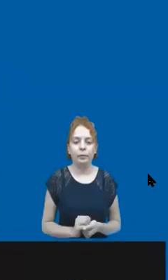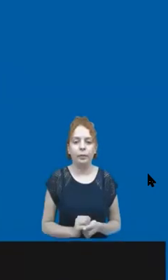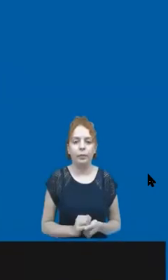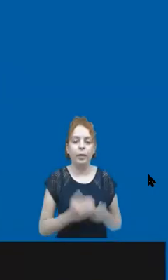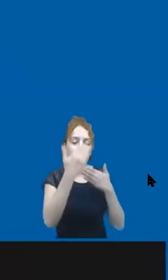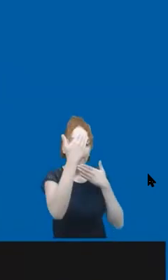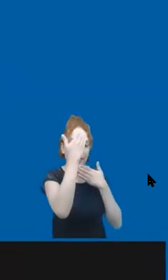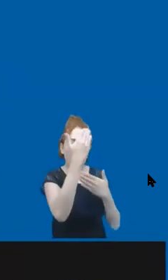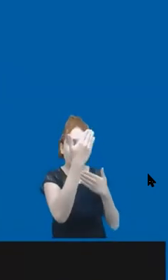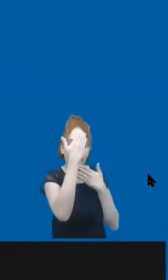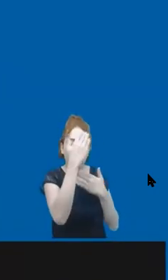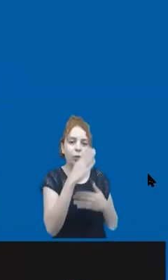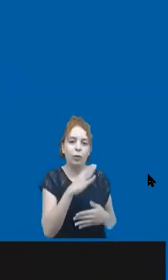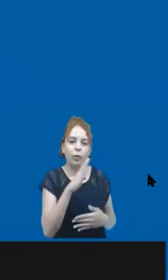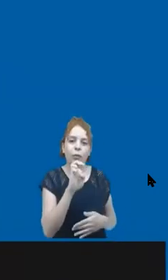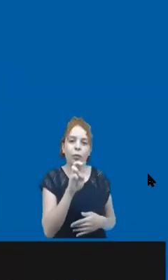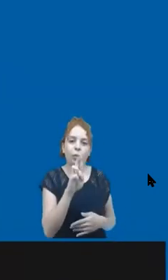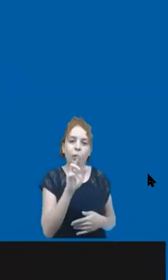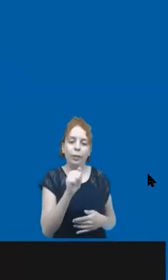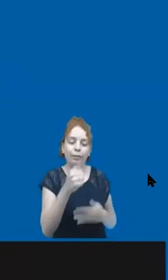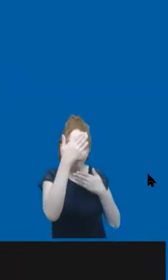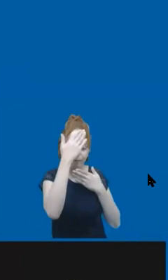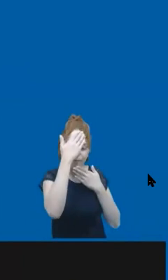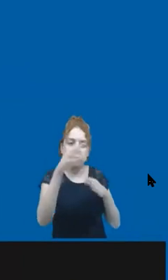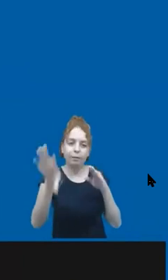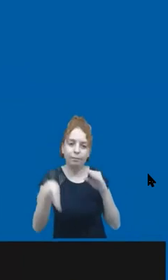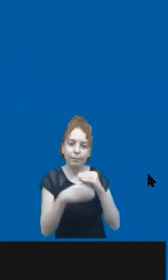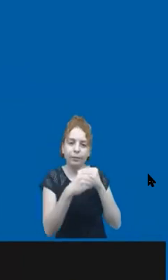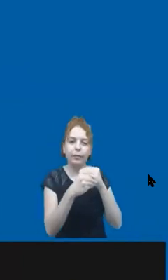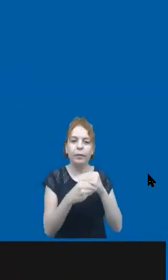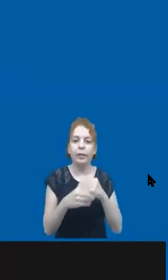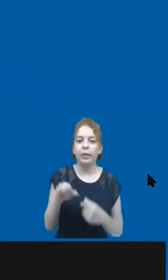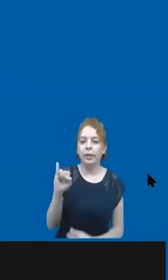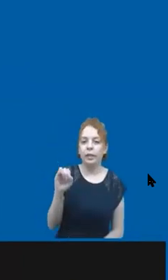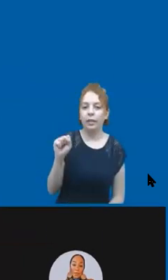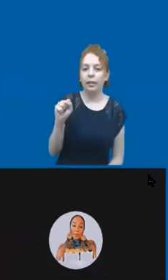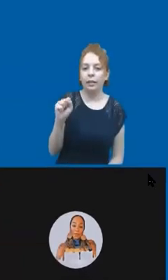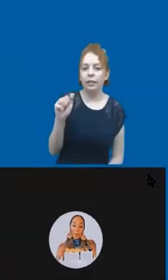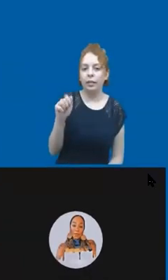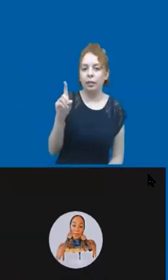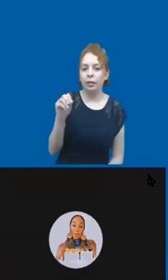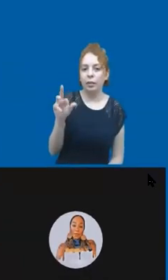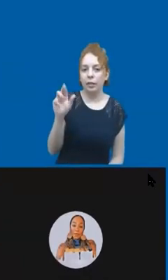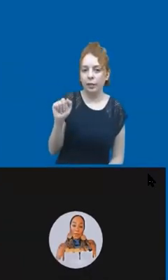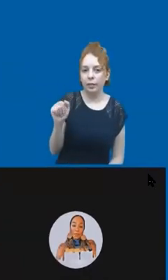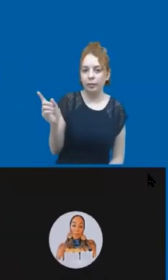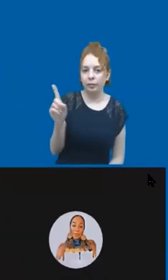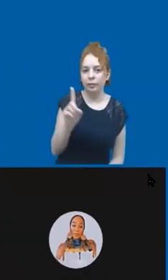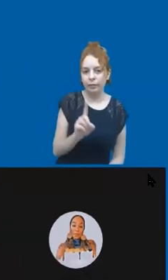Obrigado, Buba, muito obrigado pela sua contribuição, Isadora está por aqui também voltando, estamos